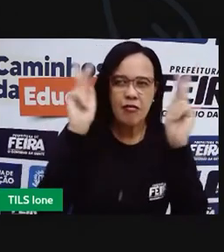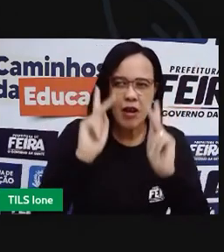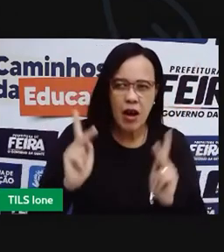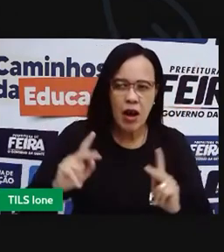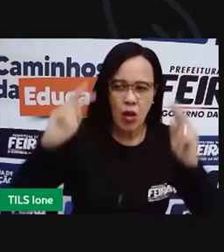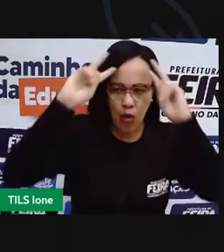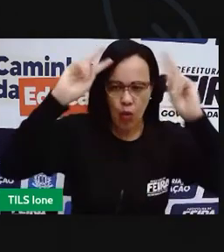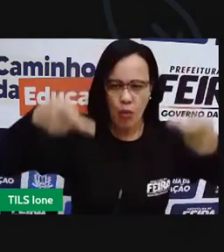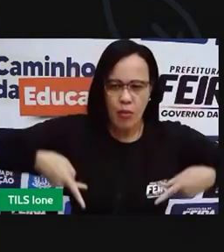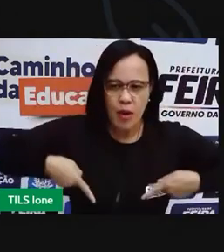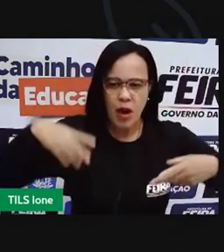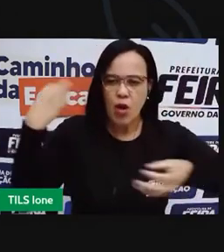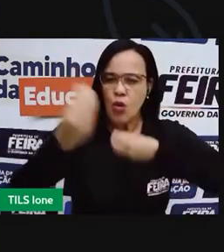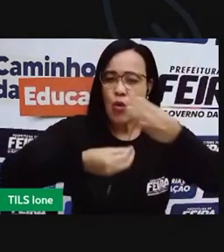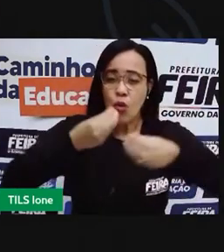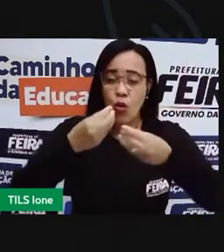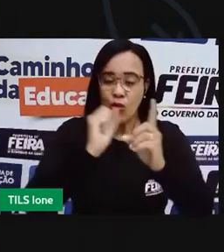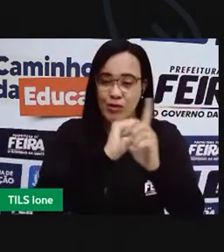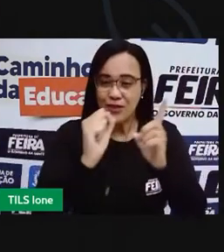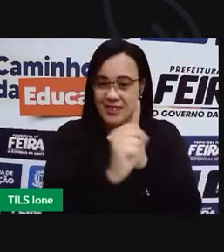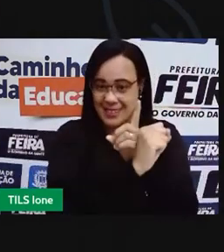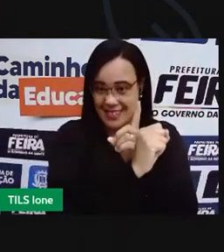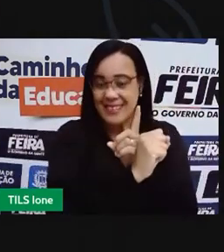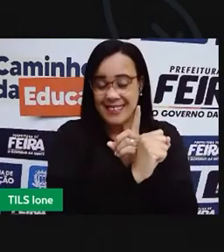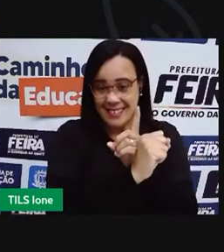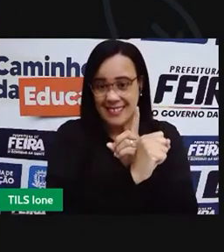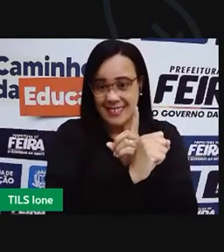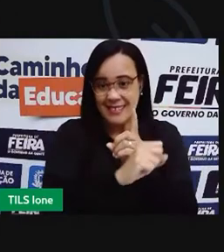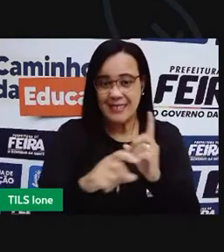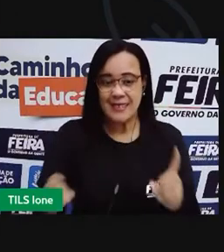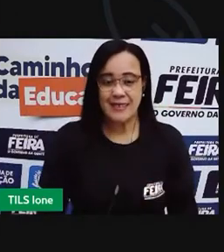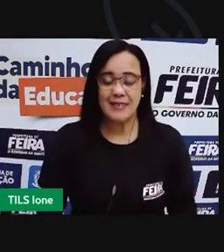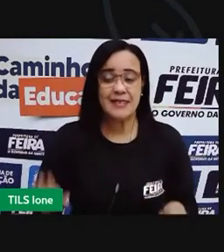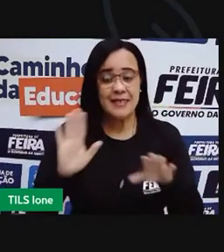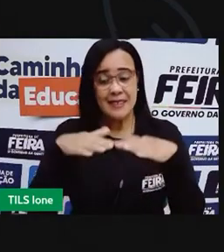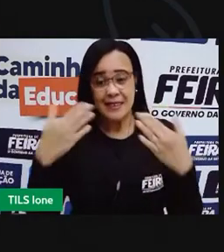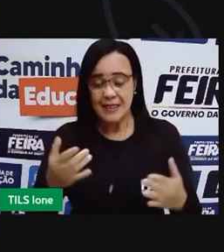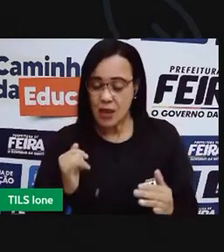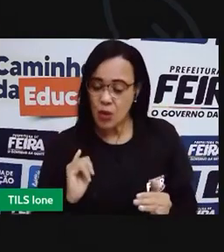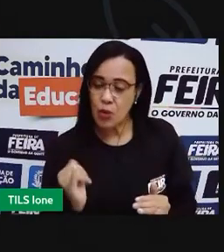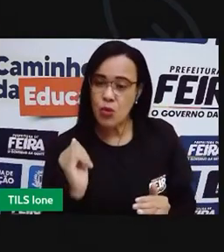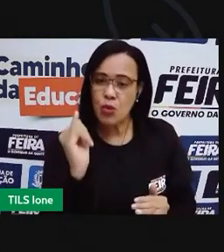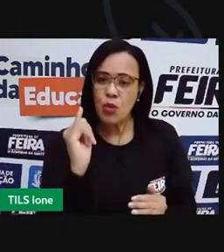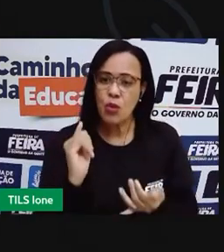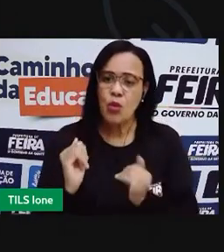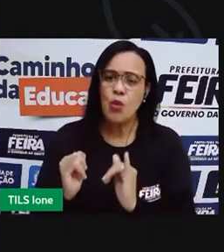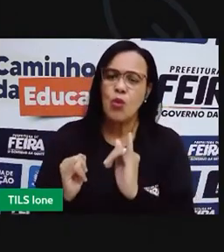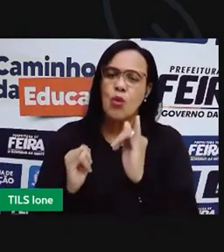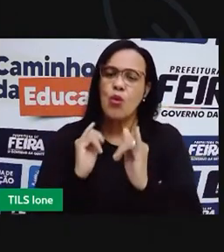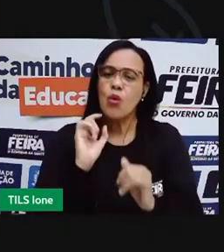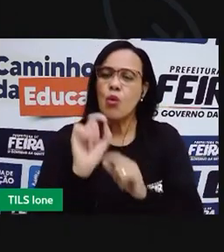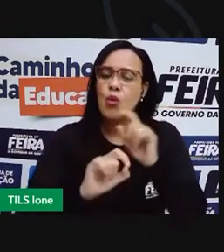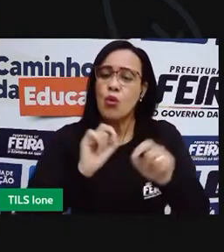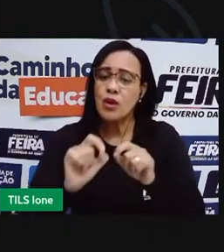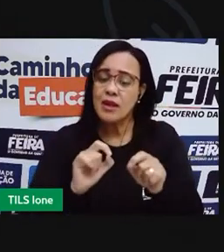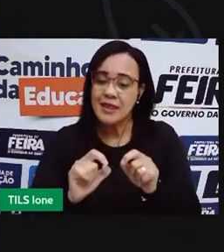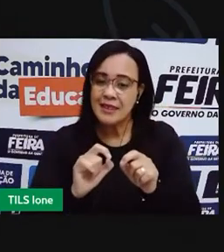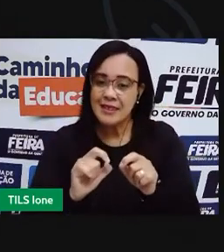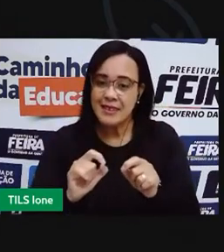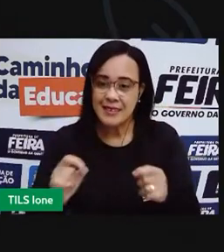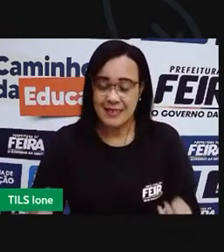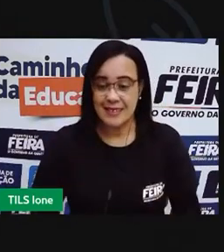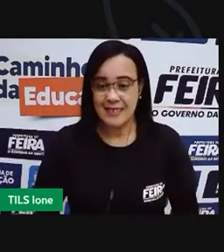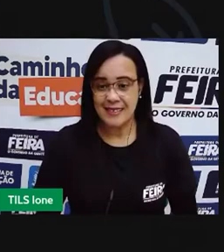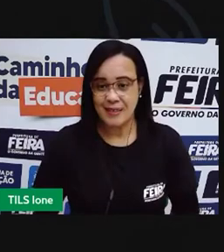morais da sociedade. Então, o objetivo da fábulas, é fazer com que